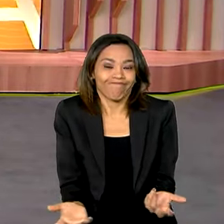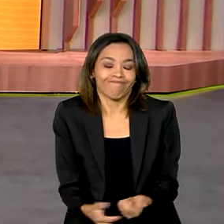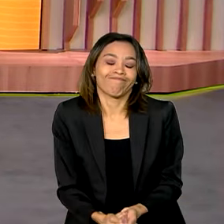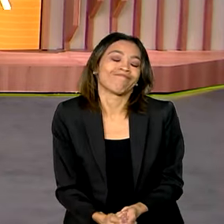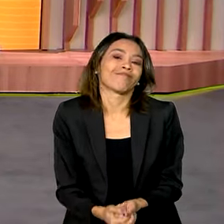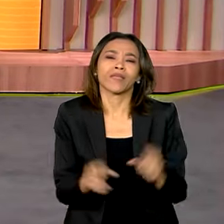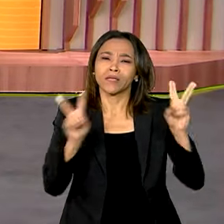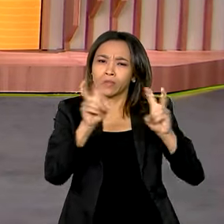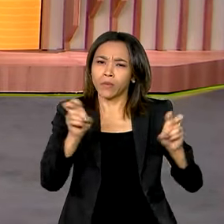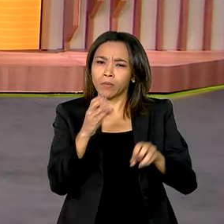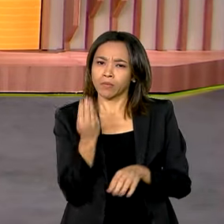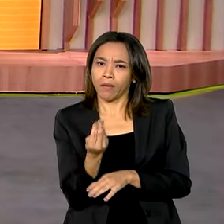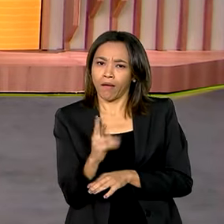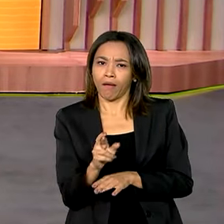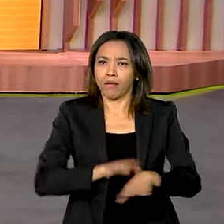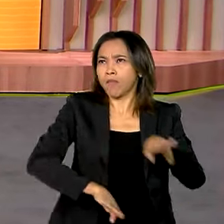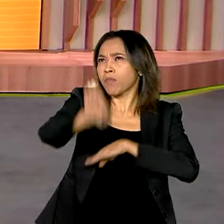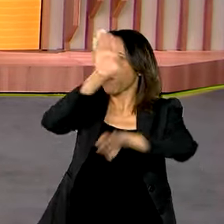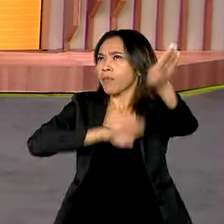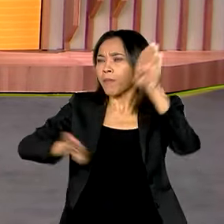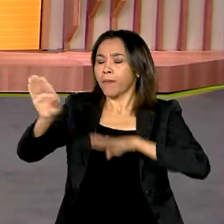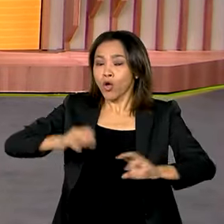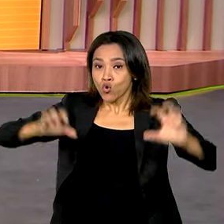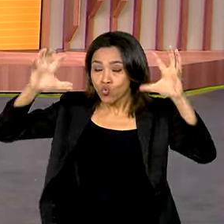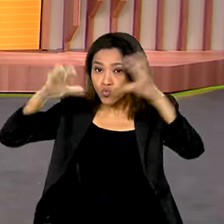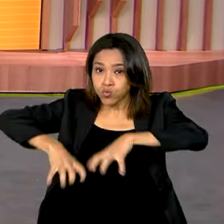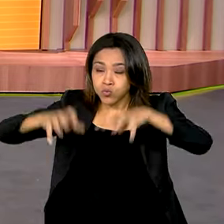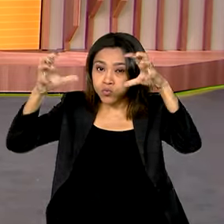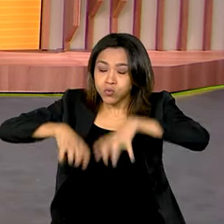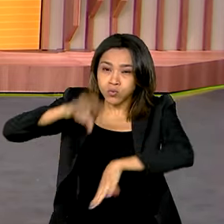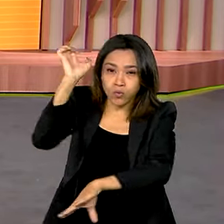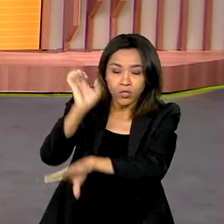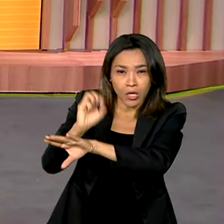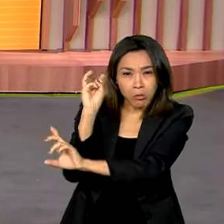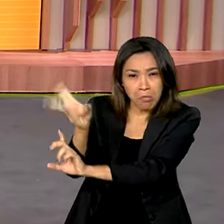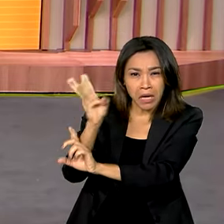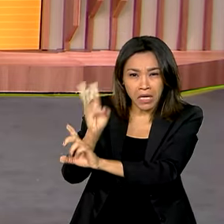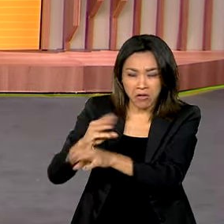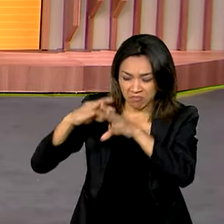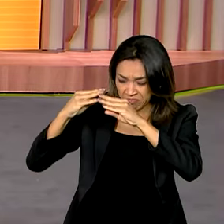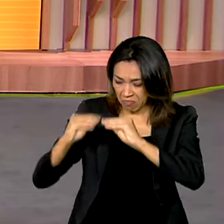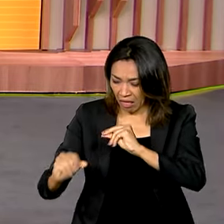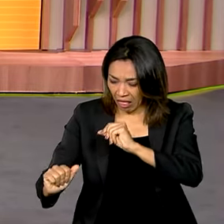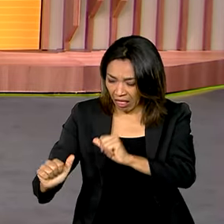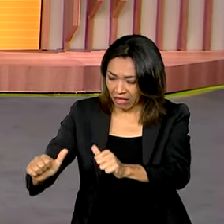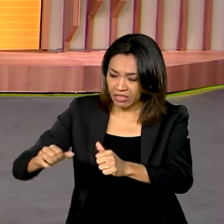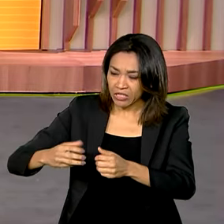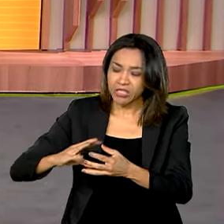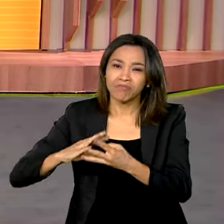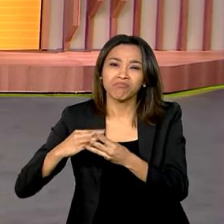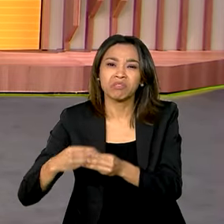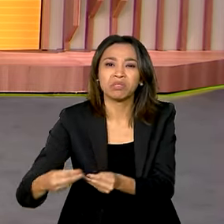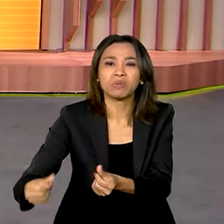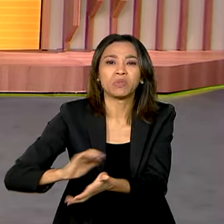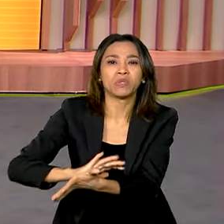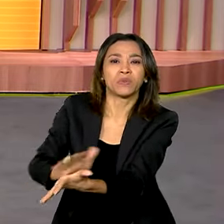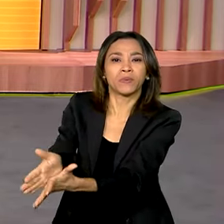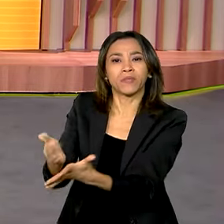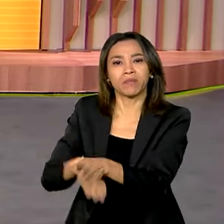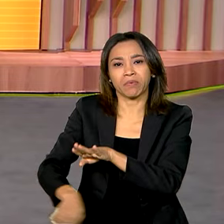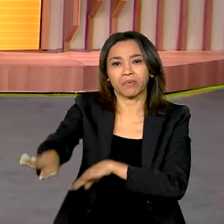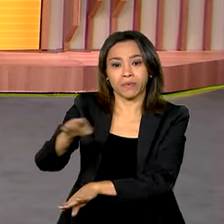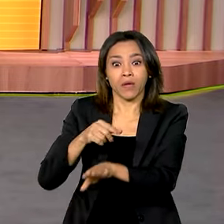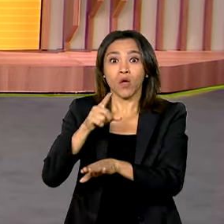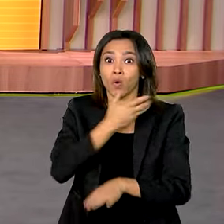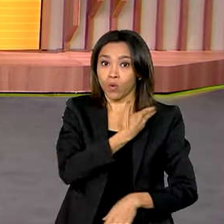rodovias, as fortes chuvas no Maranhão destruíram trechos de estradas federais. O governo federal anunciou que vai investir R$ 15